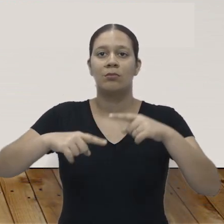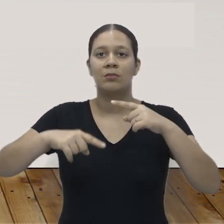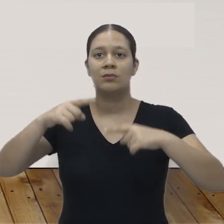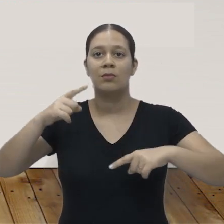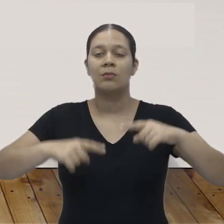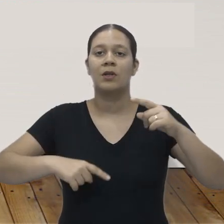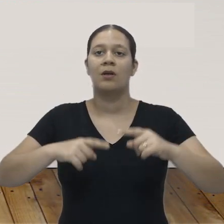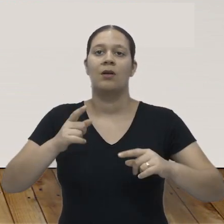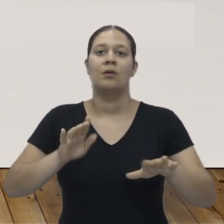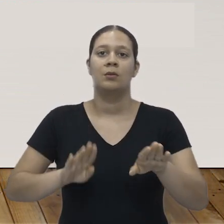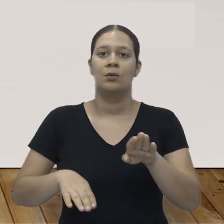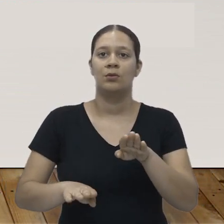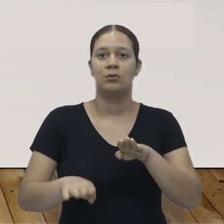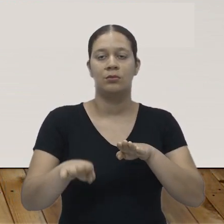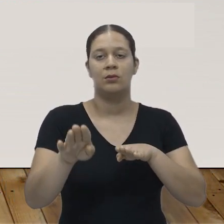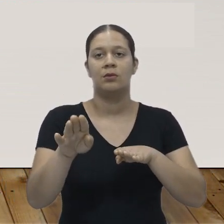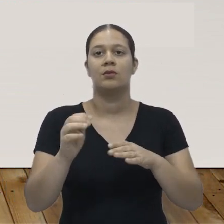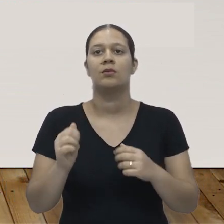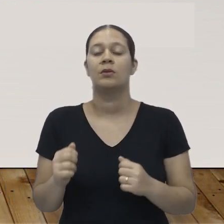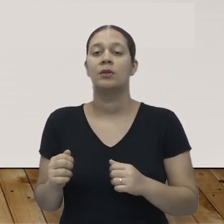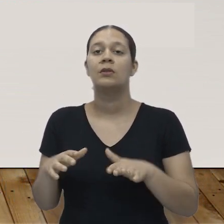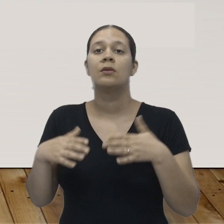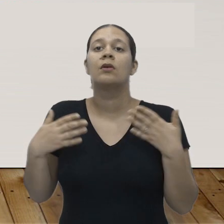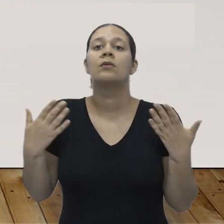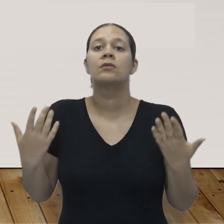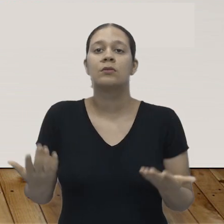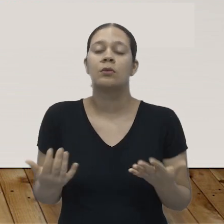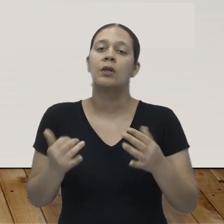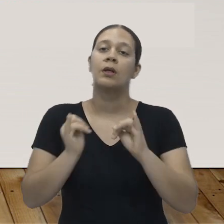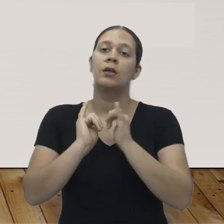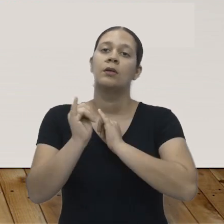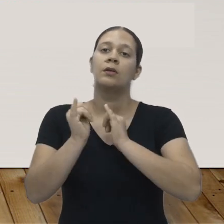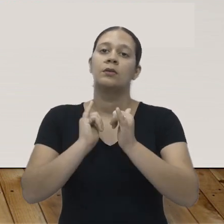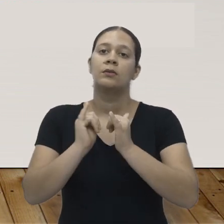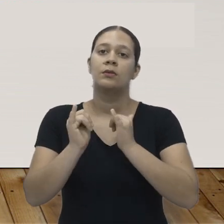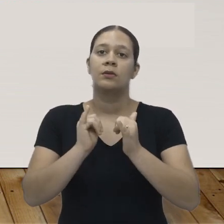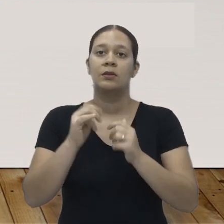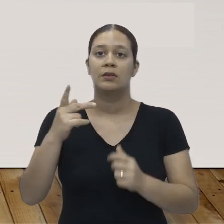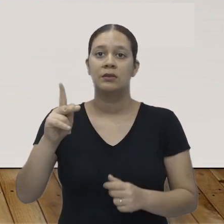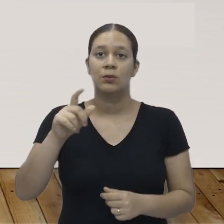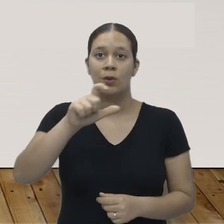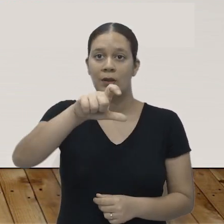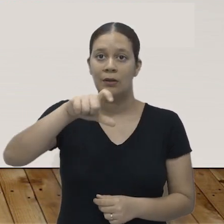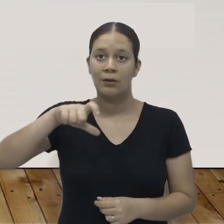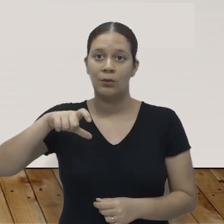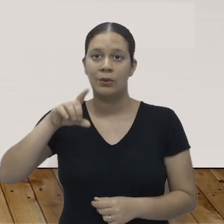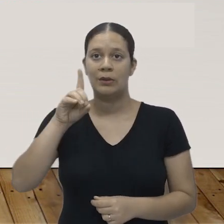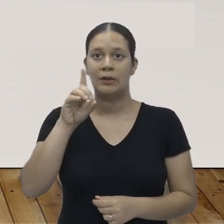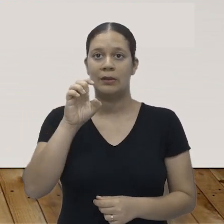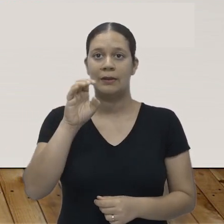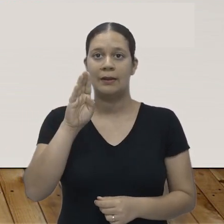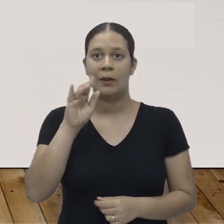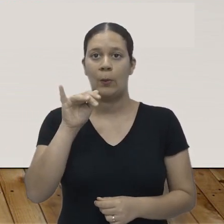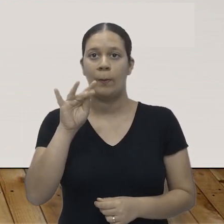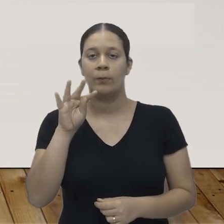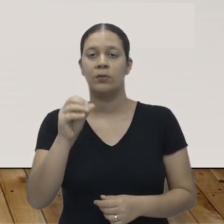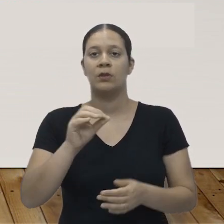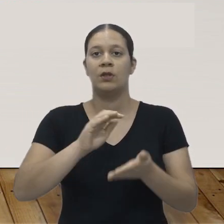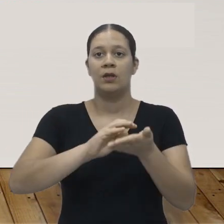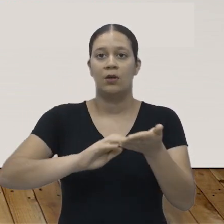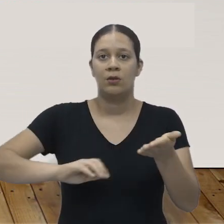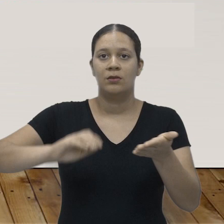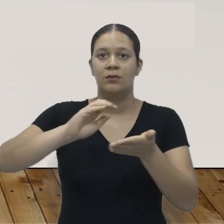alguns materiais para a confecção. Ela, então, pela internet, com o seu cartão de débito,